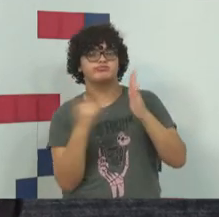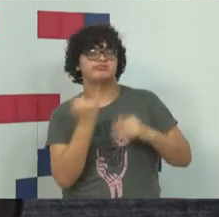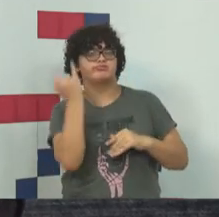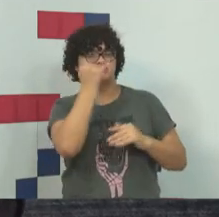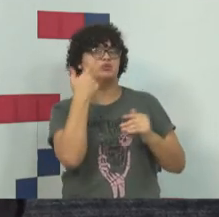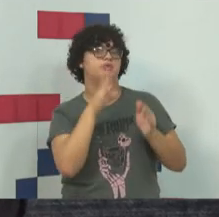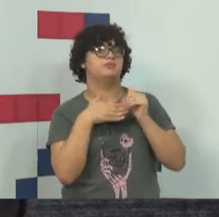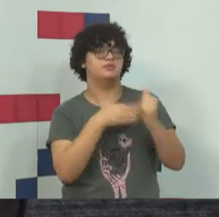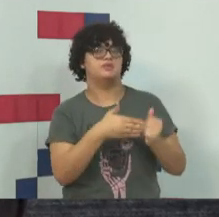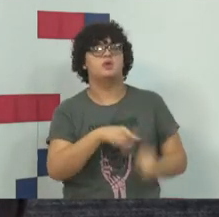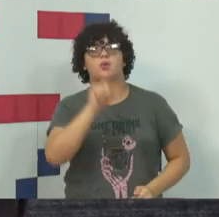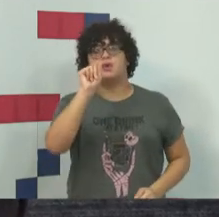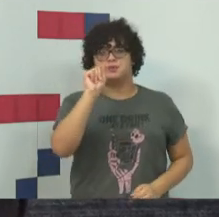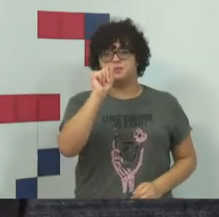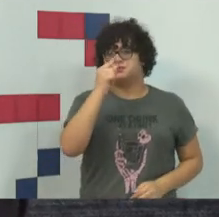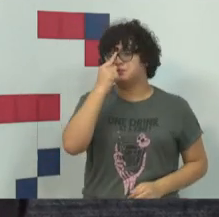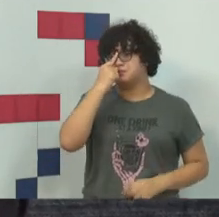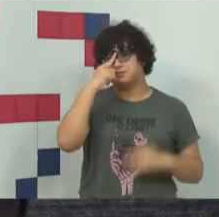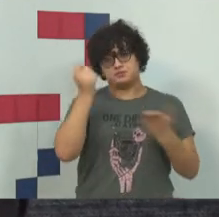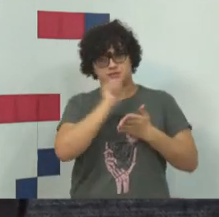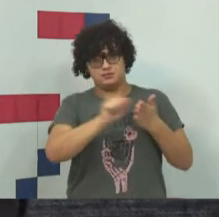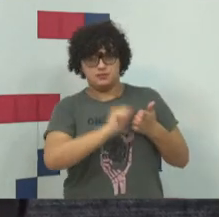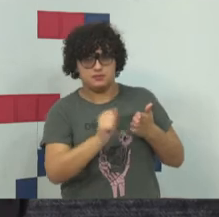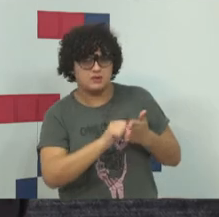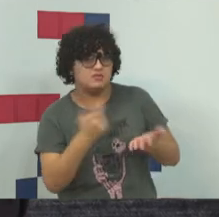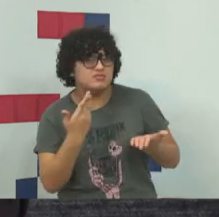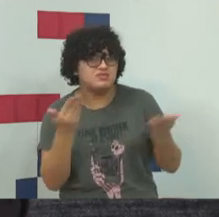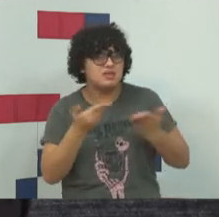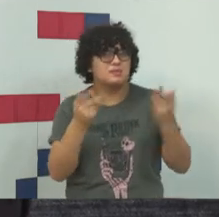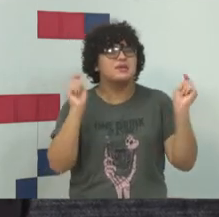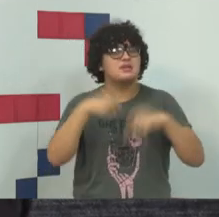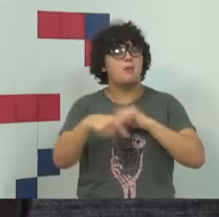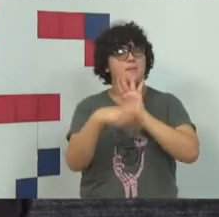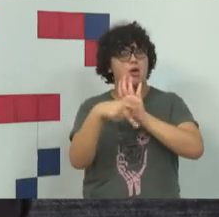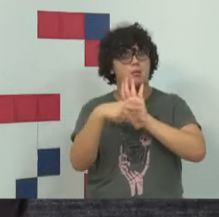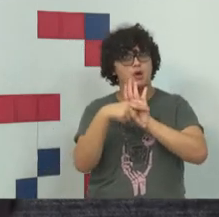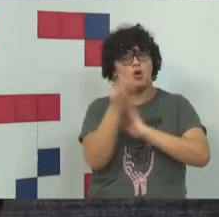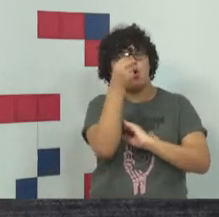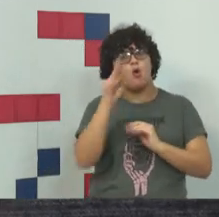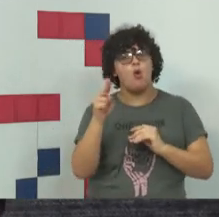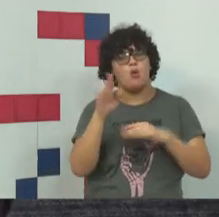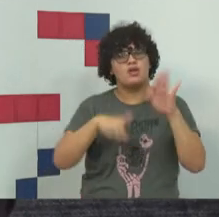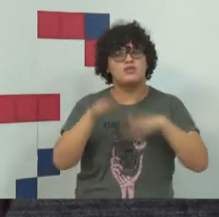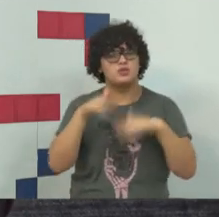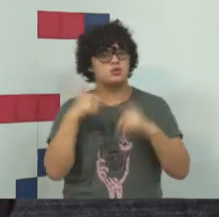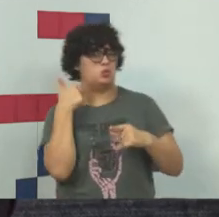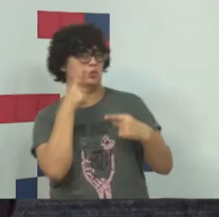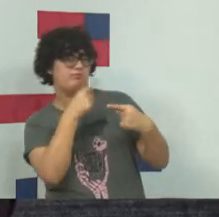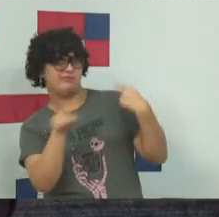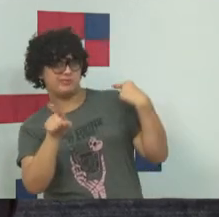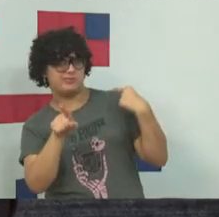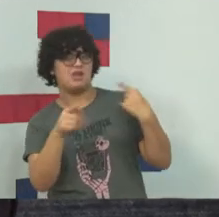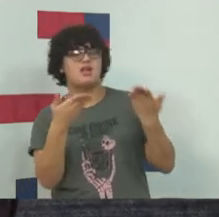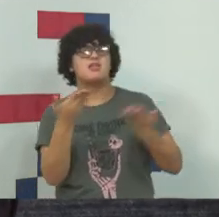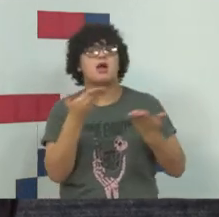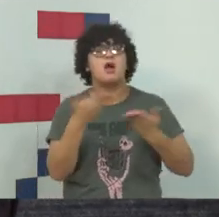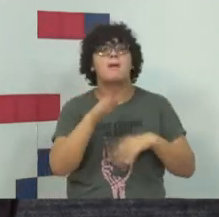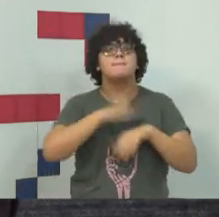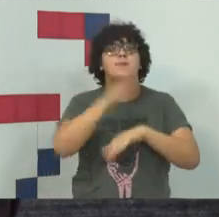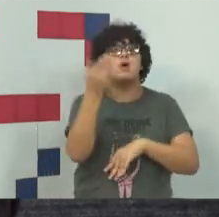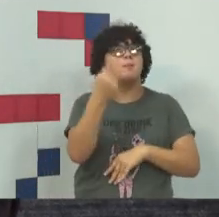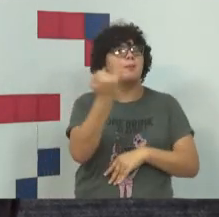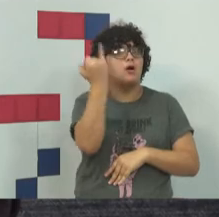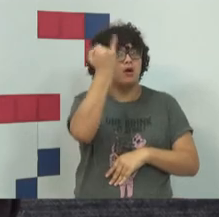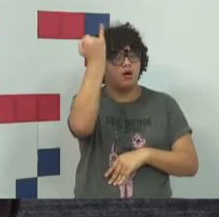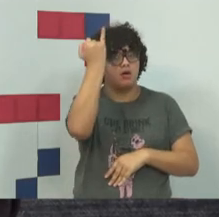para a gente começar, que é a seguinte, os crimes informáticos podem ser considerados próprios ou impróprios. Existem seis classificações, essa é a mais importante.